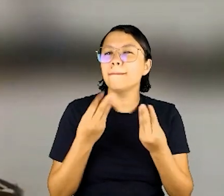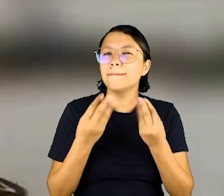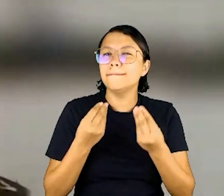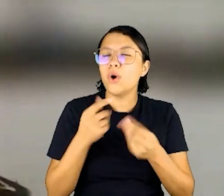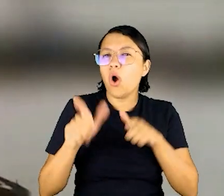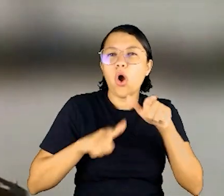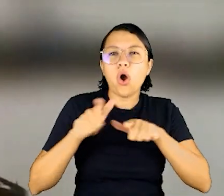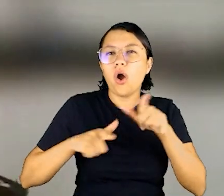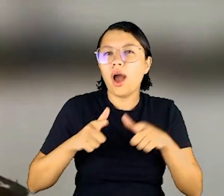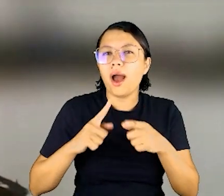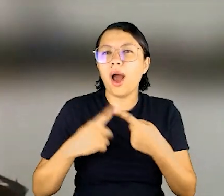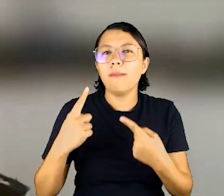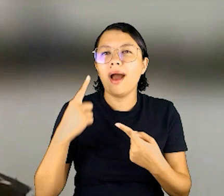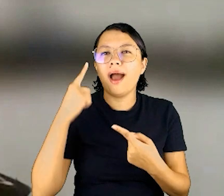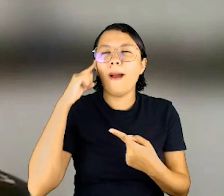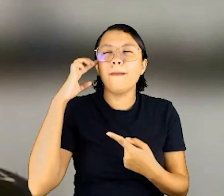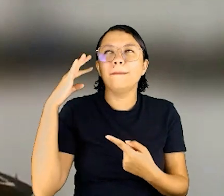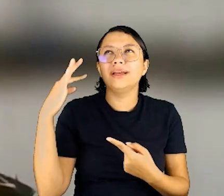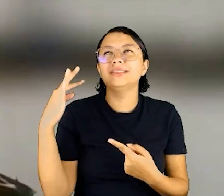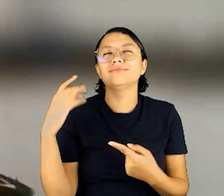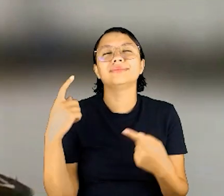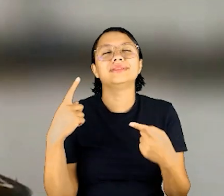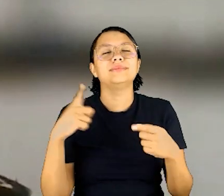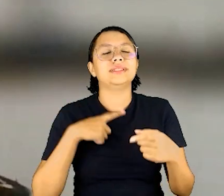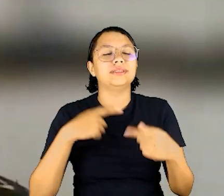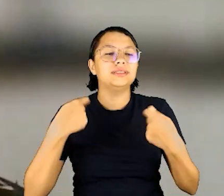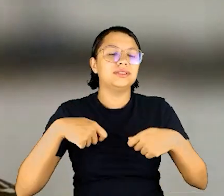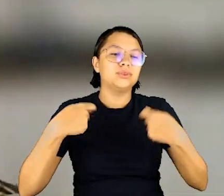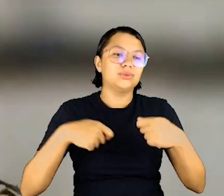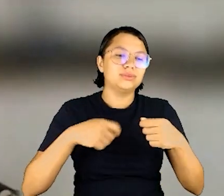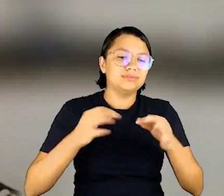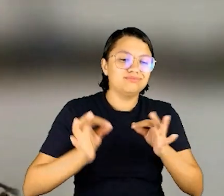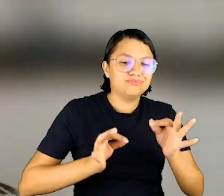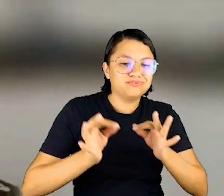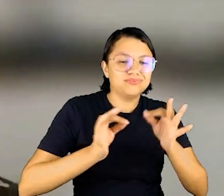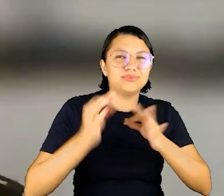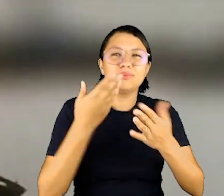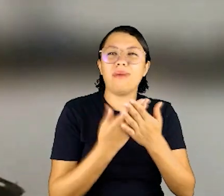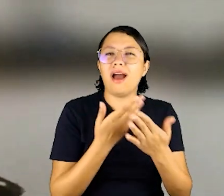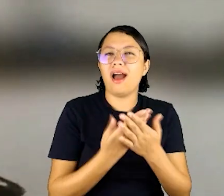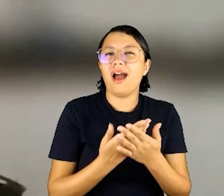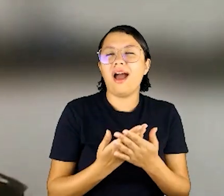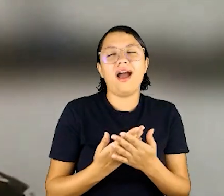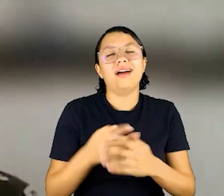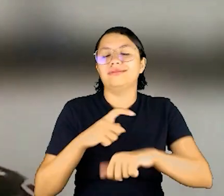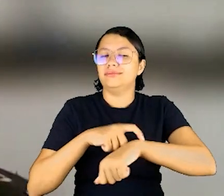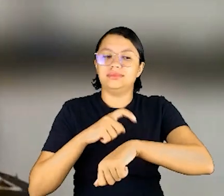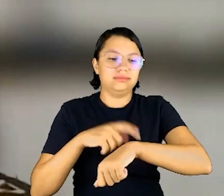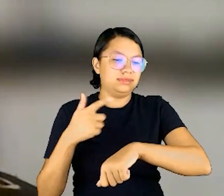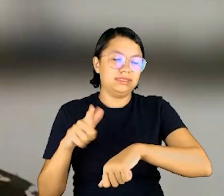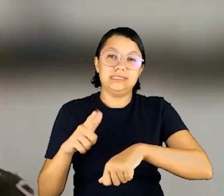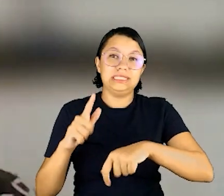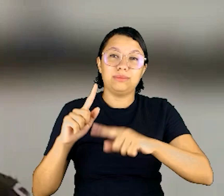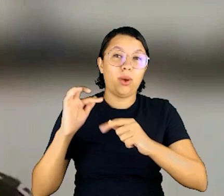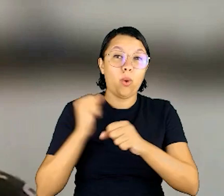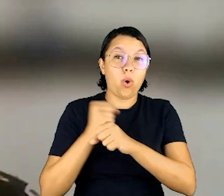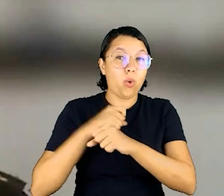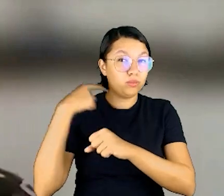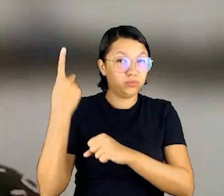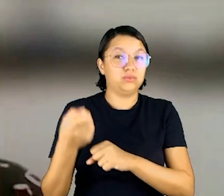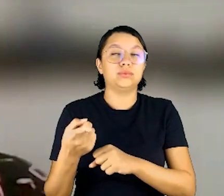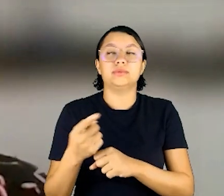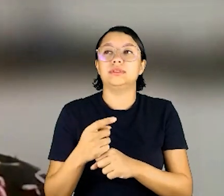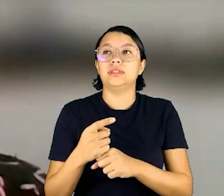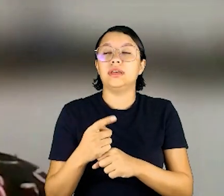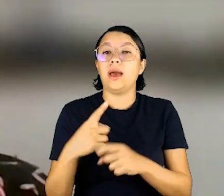vontade de fazer esse trabalho, mas só de pensar que eu tenho que montar uma aula para isso, eu não tenho tempo. E aí eu fico deixando isso